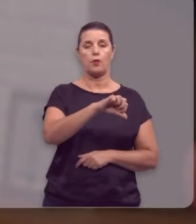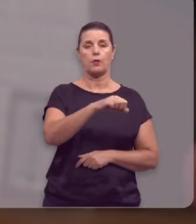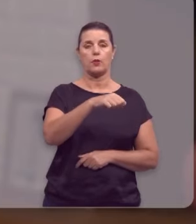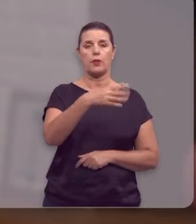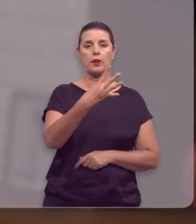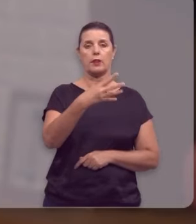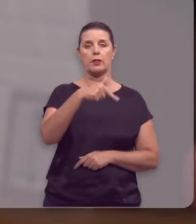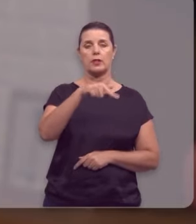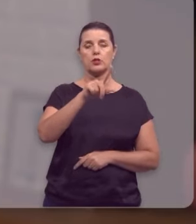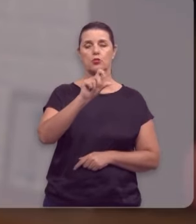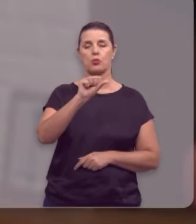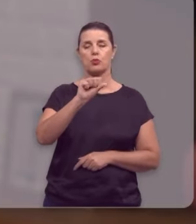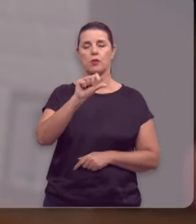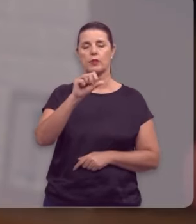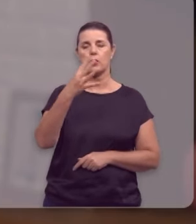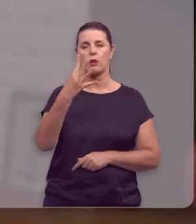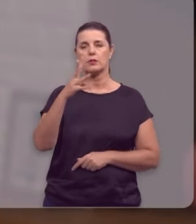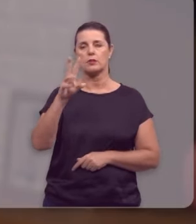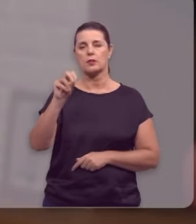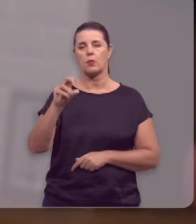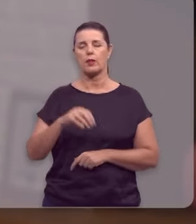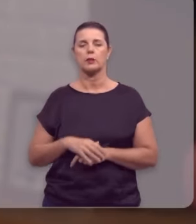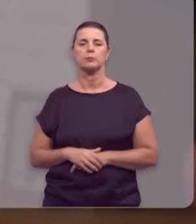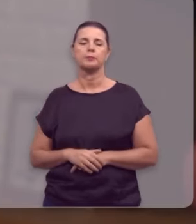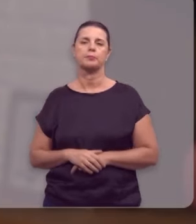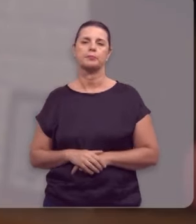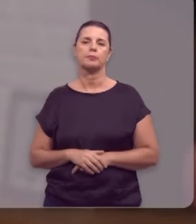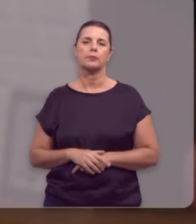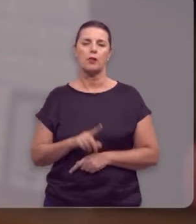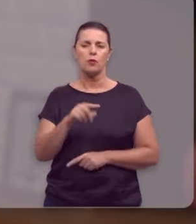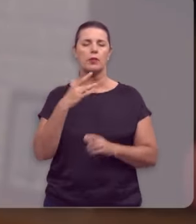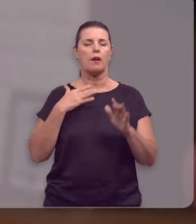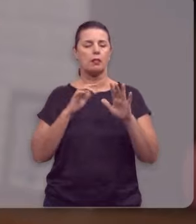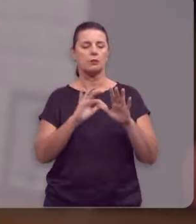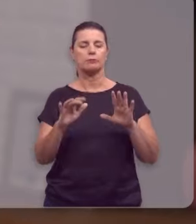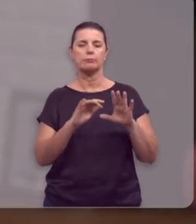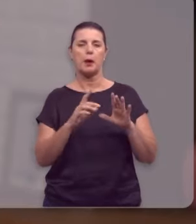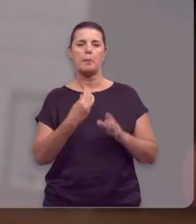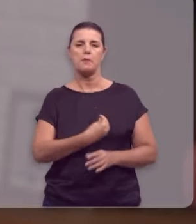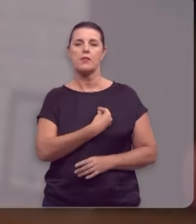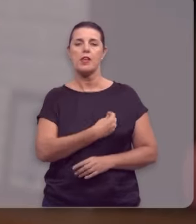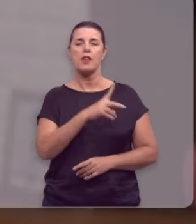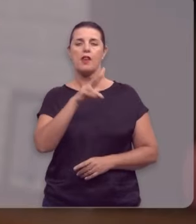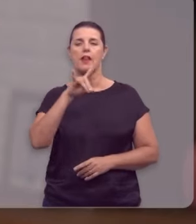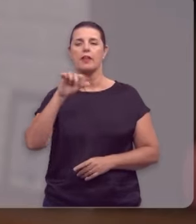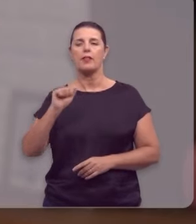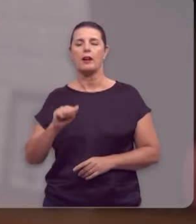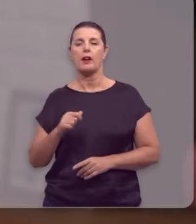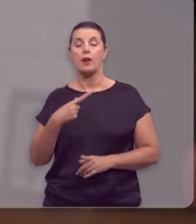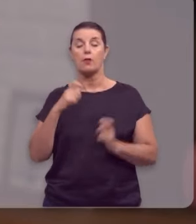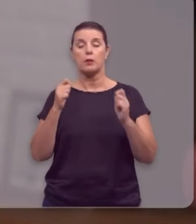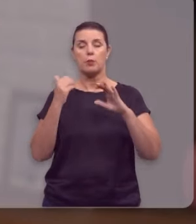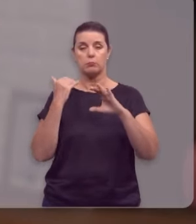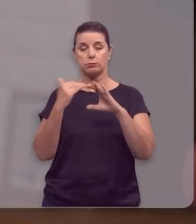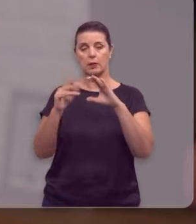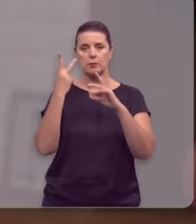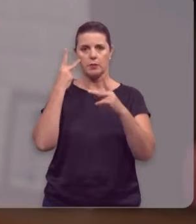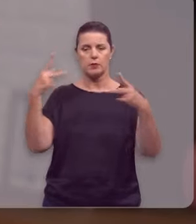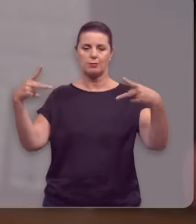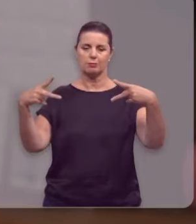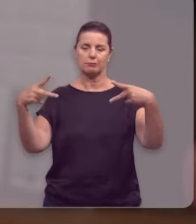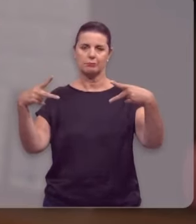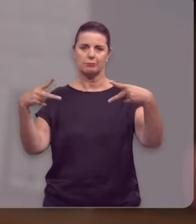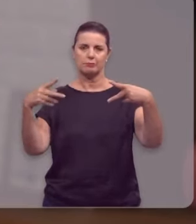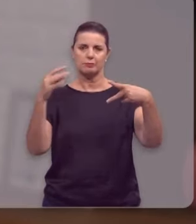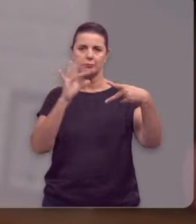947189450. Você vai digitar lá a palavra vida e a gente vai mandar para você aí